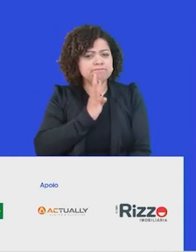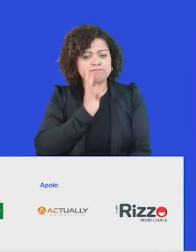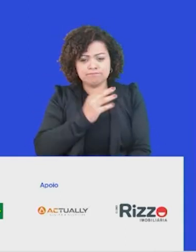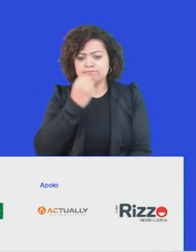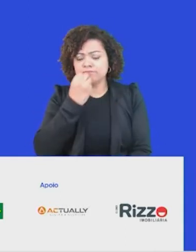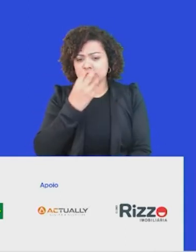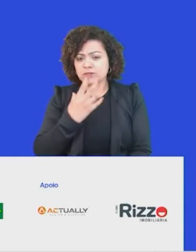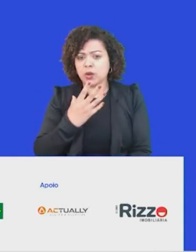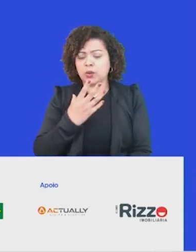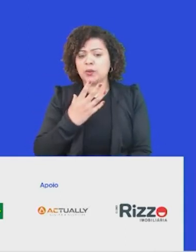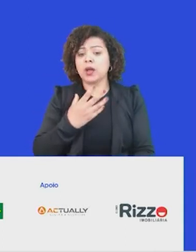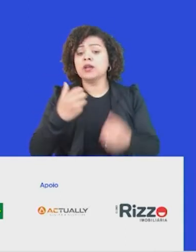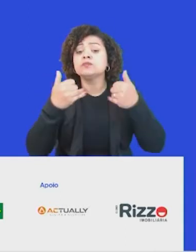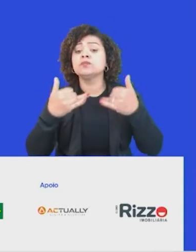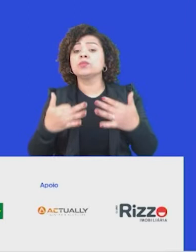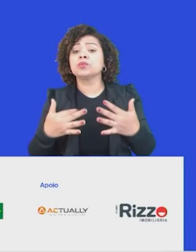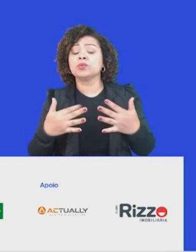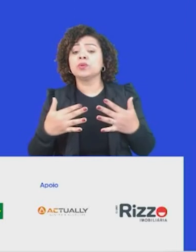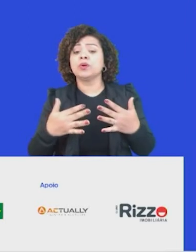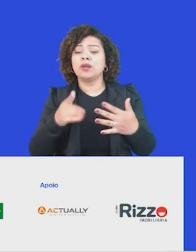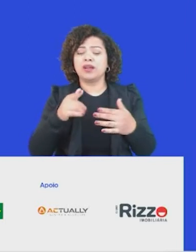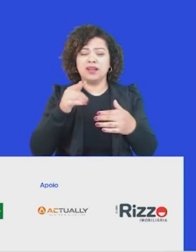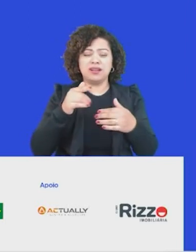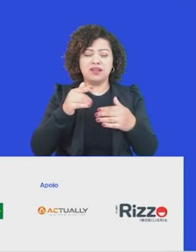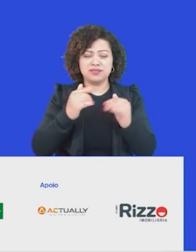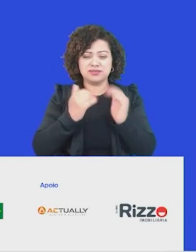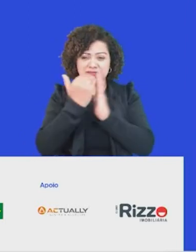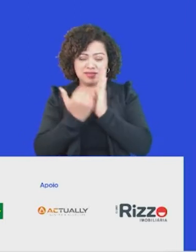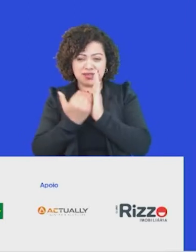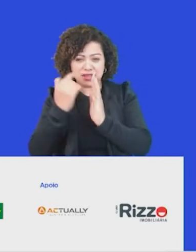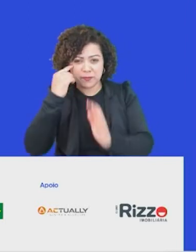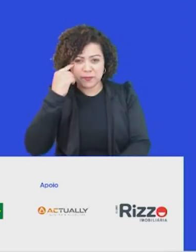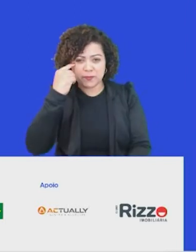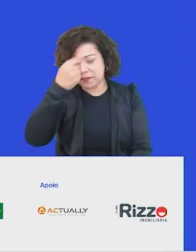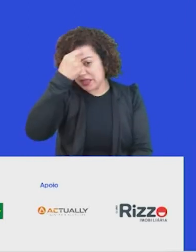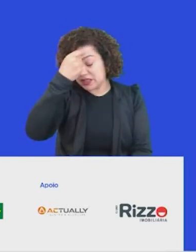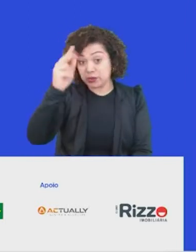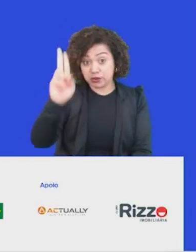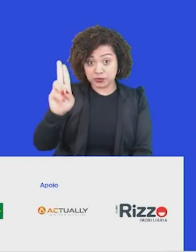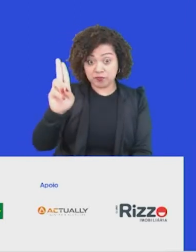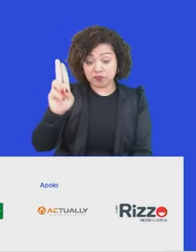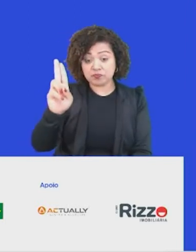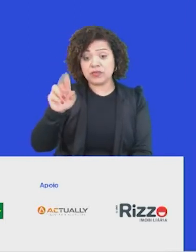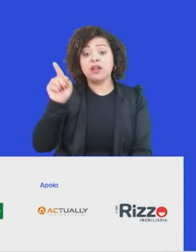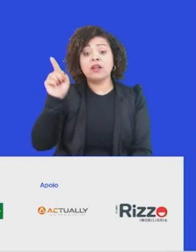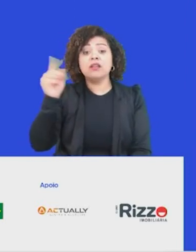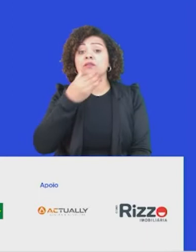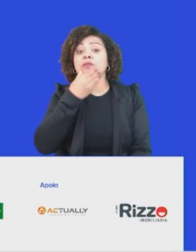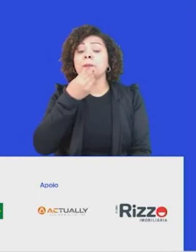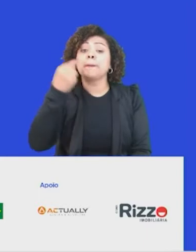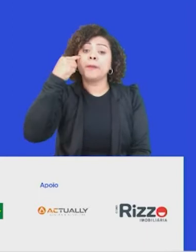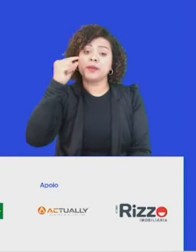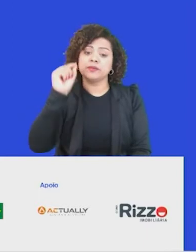MIT, da teoria de U, e onde ele convida uma nova forma de aprender. O olhar do Schammer é o seguinte, a gente não